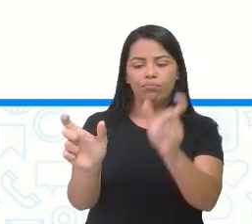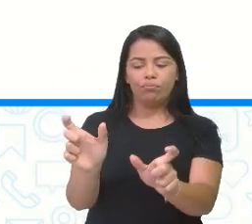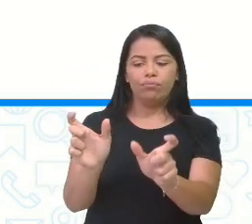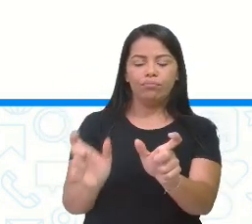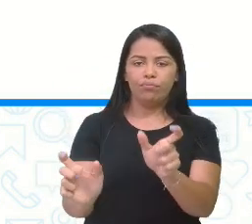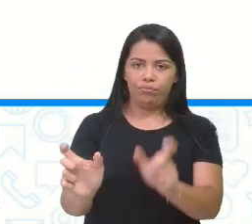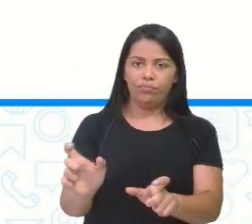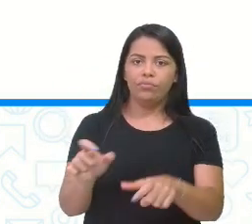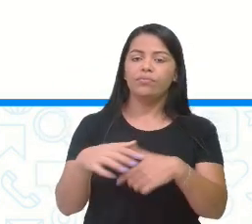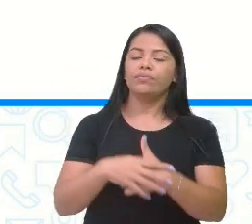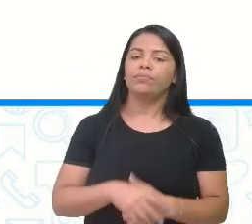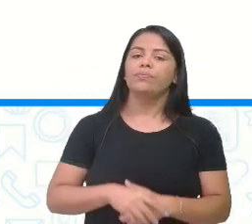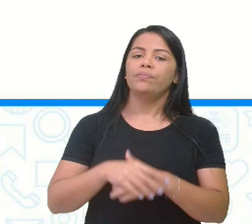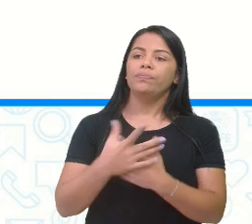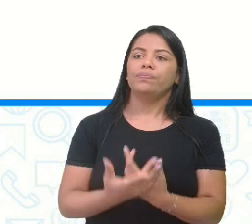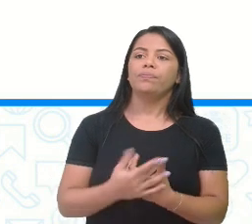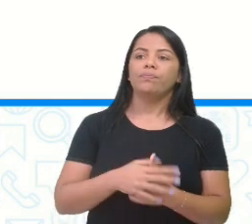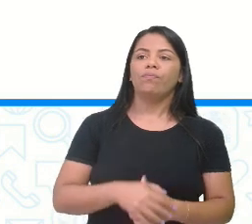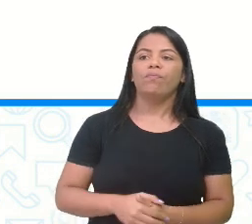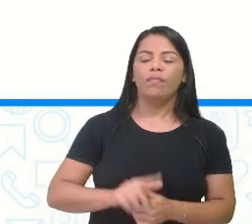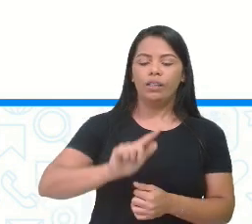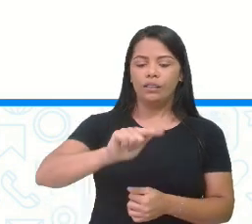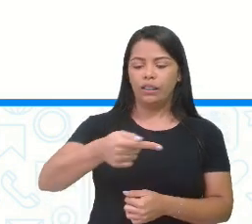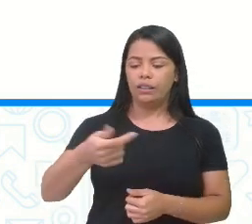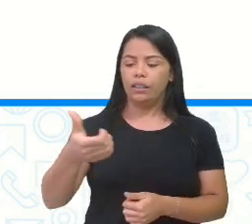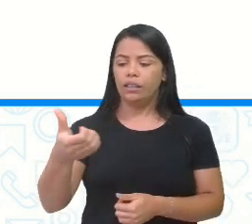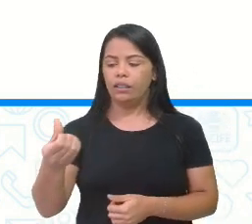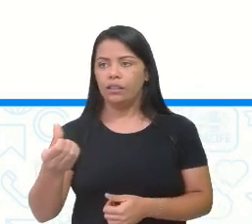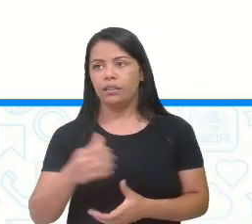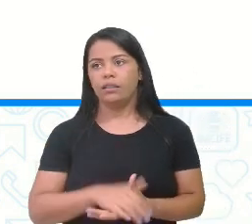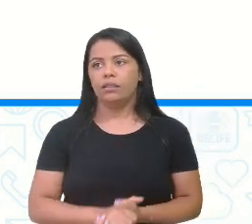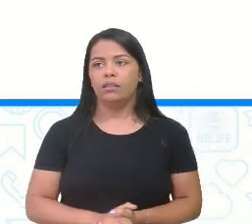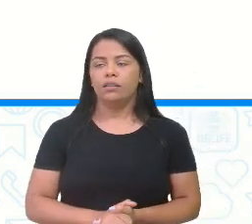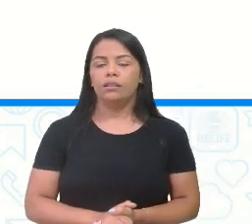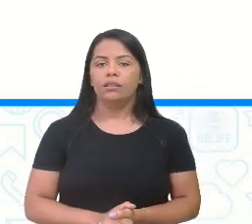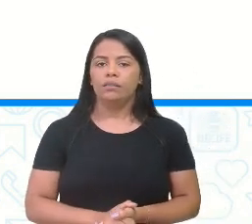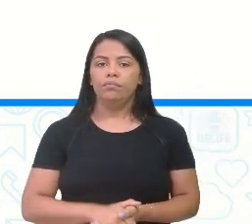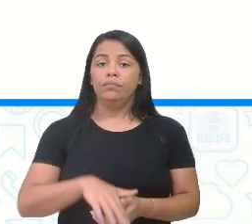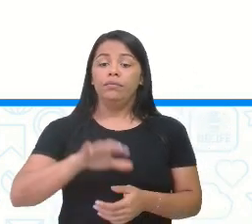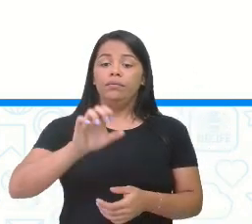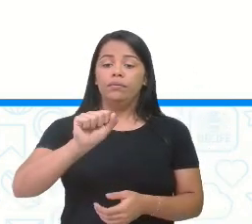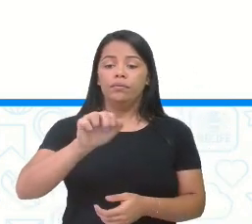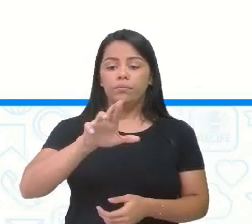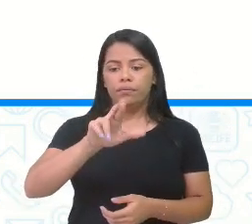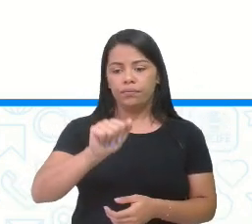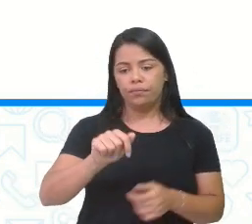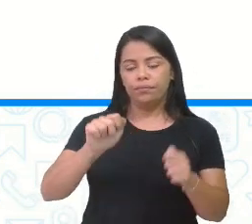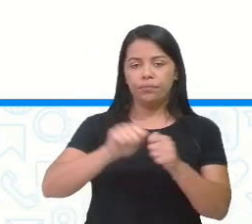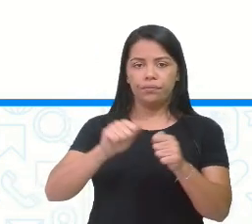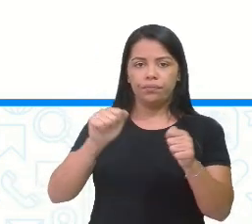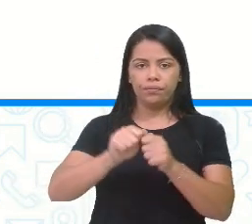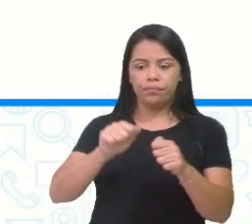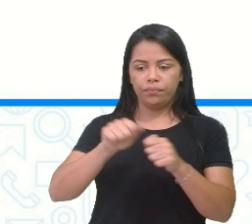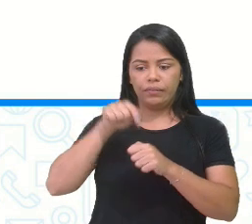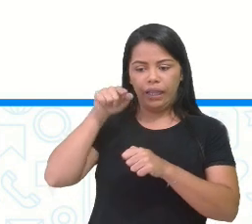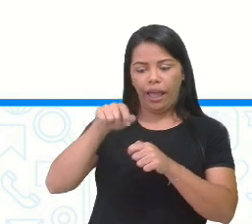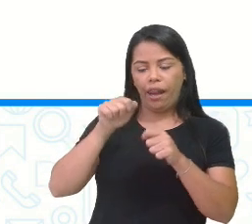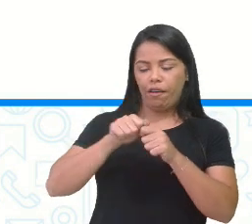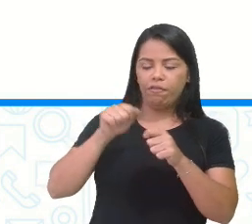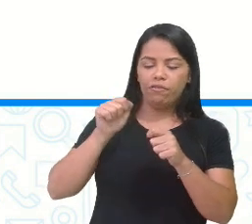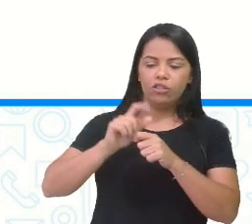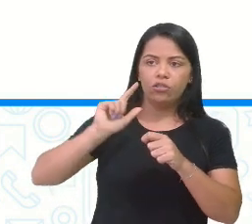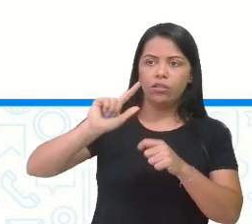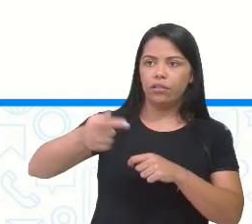Todo mundo chegou aí? 76. Então, Sara fez 76 pulseiras.